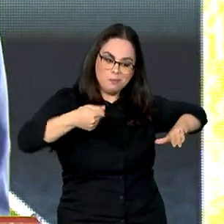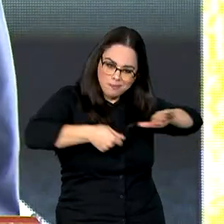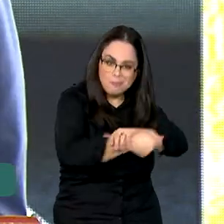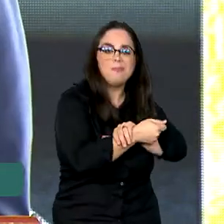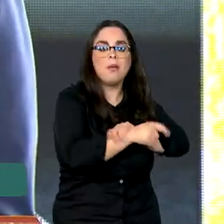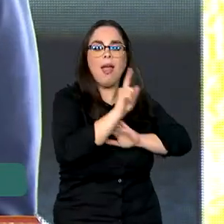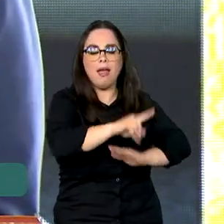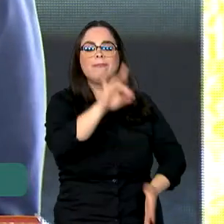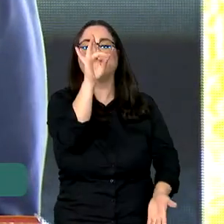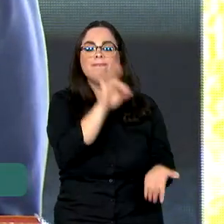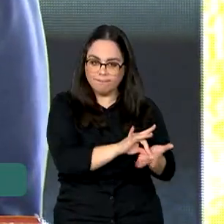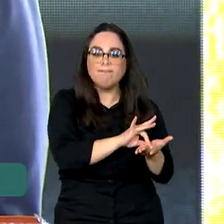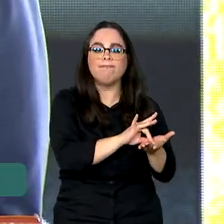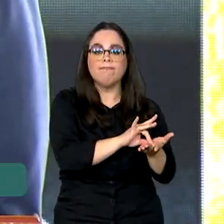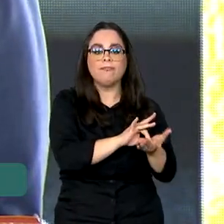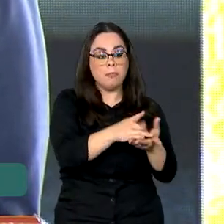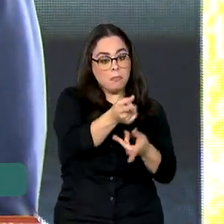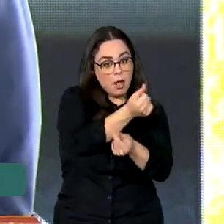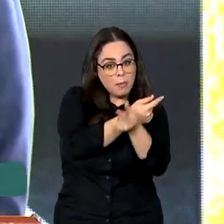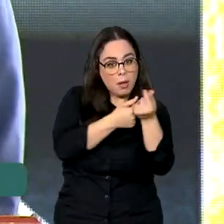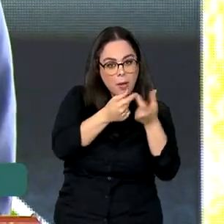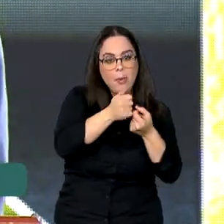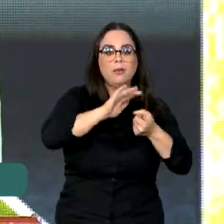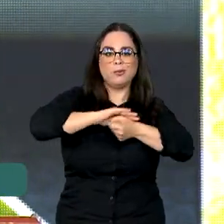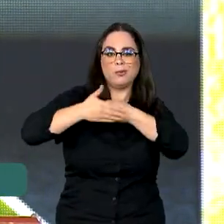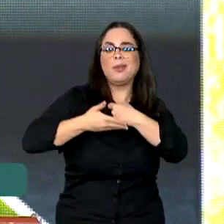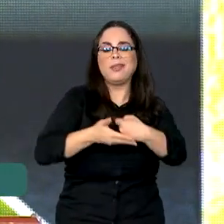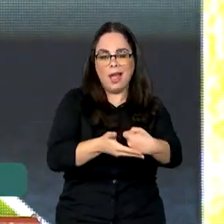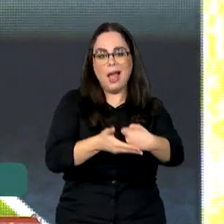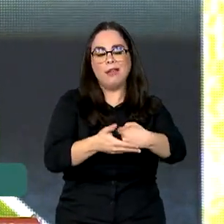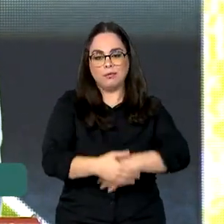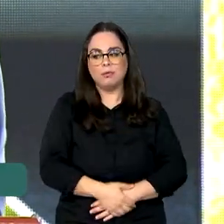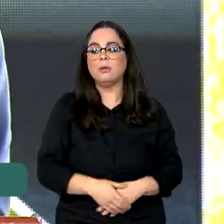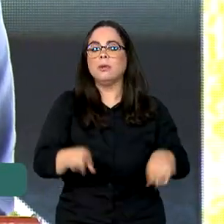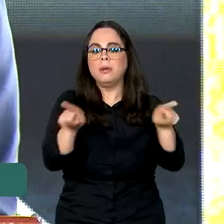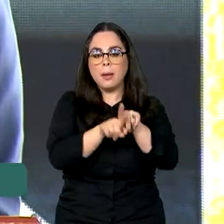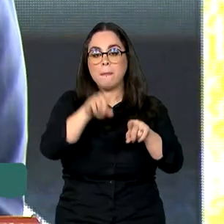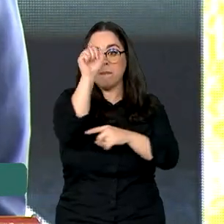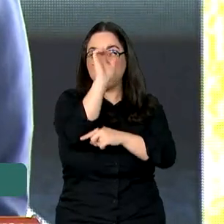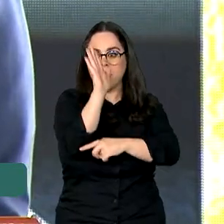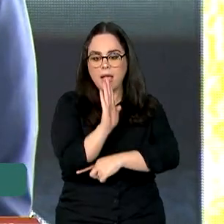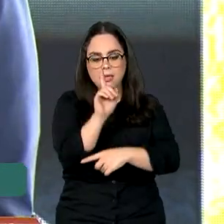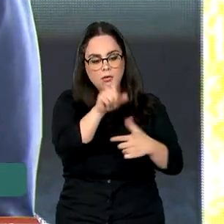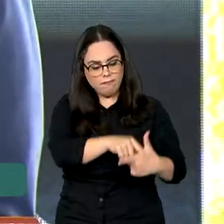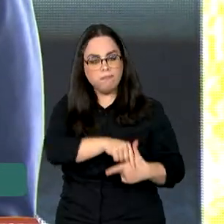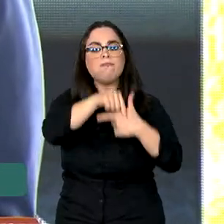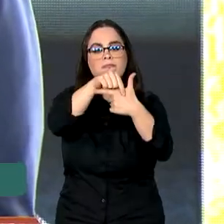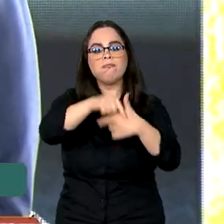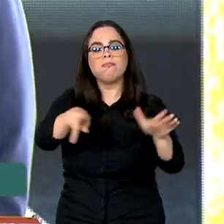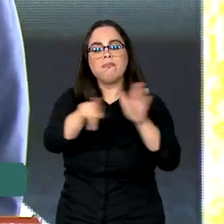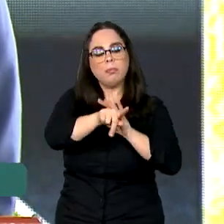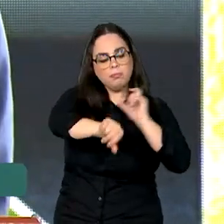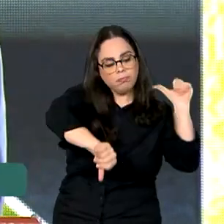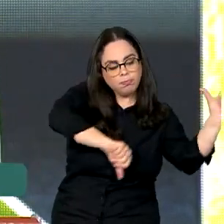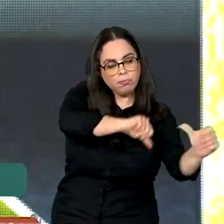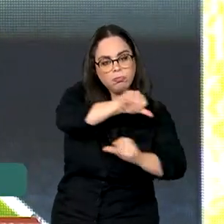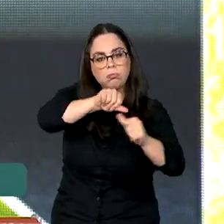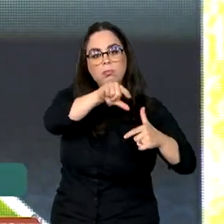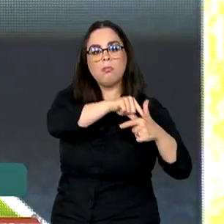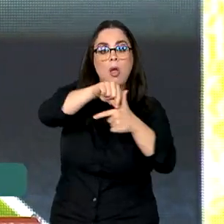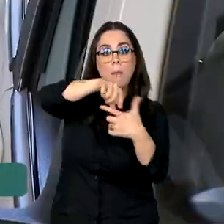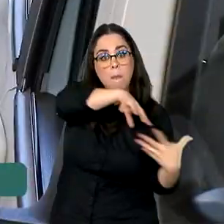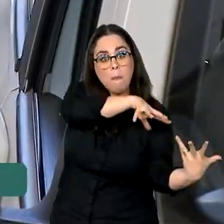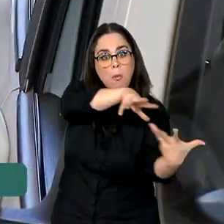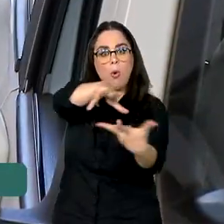É a verdadeira economia verde. É o Brasil liderando a transformação energética